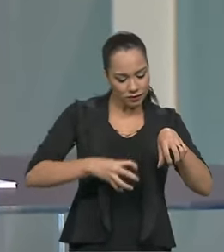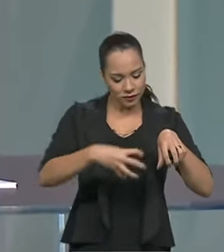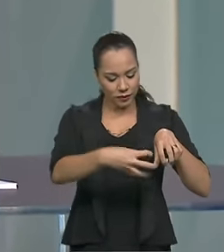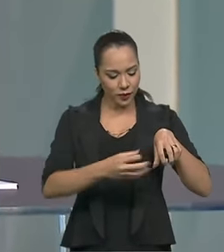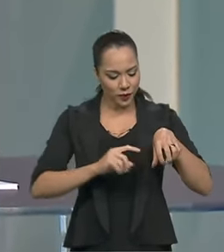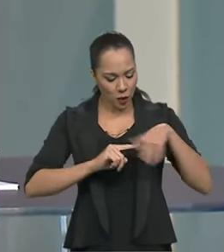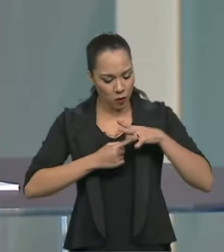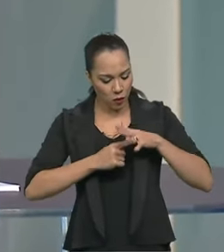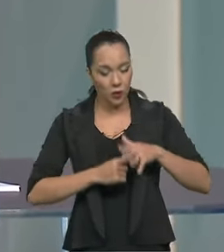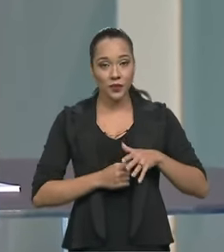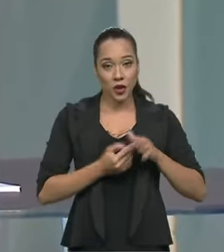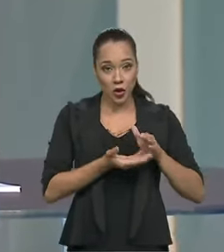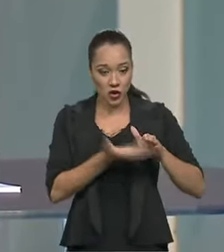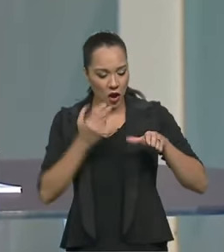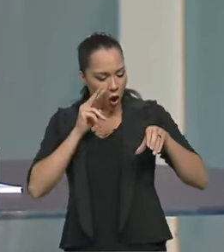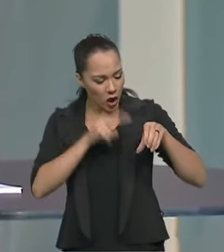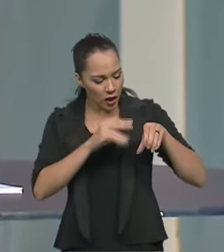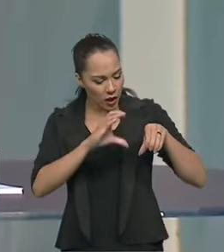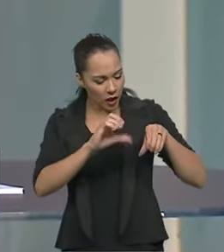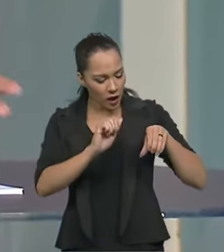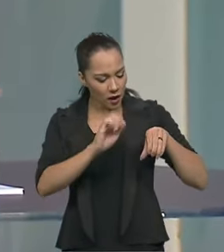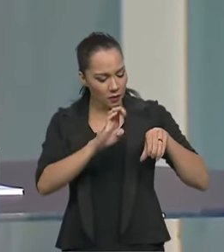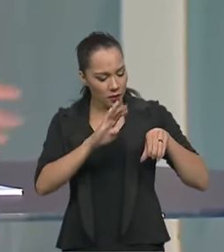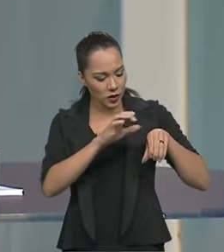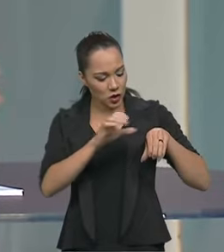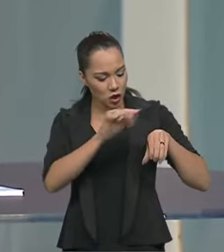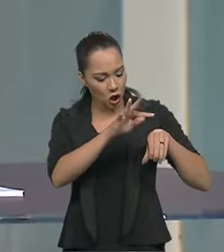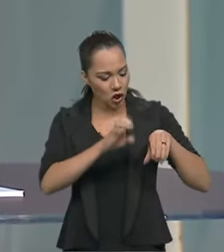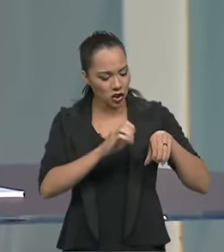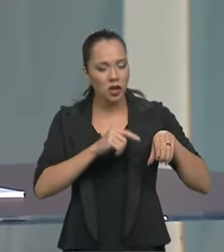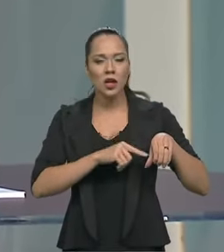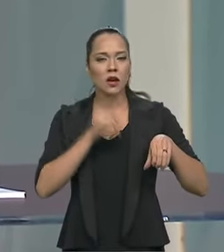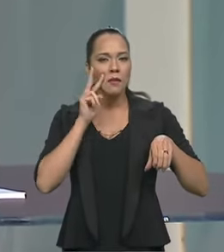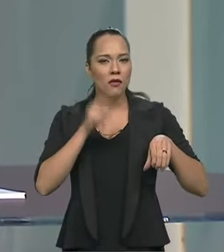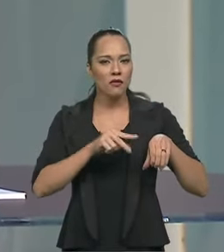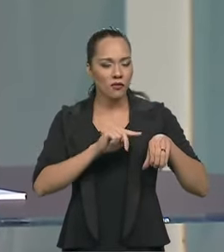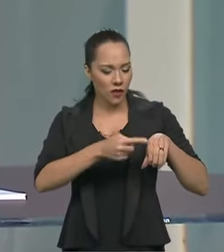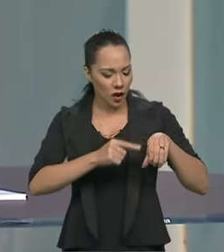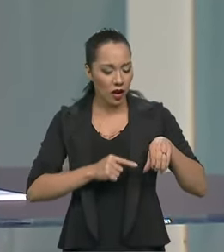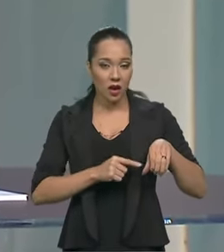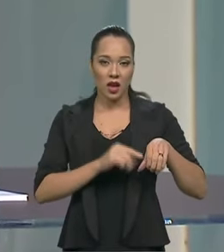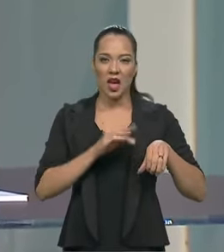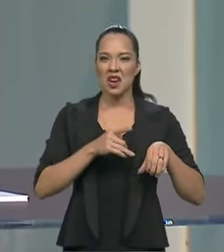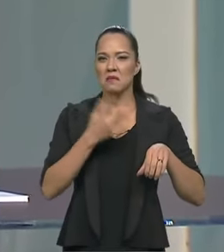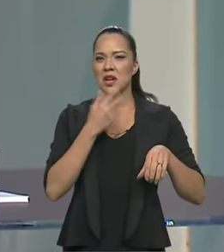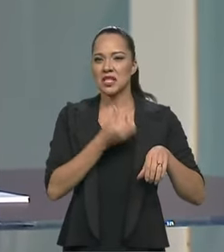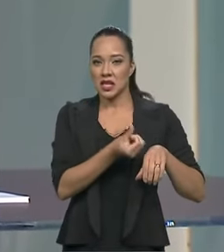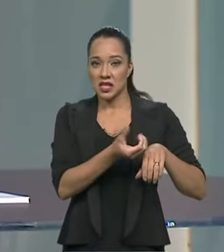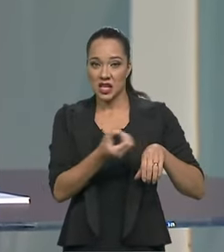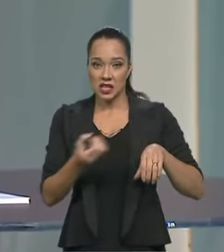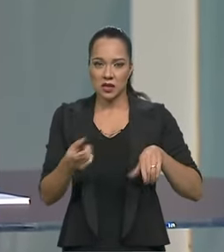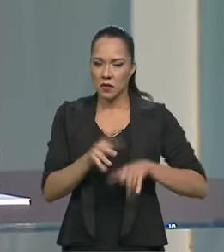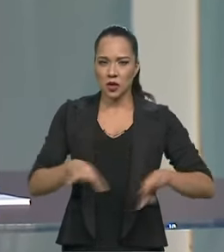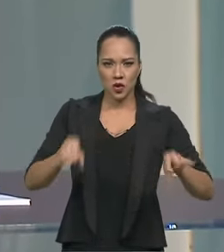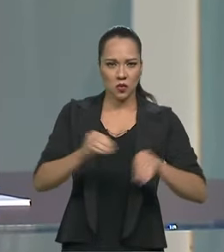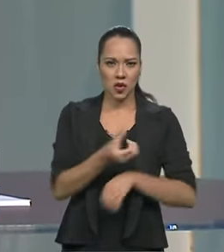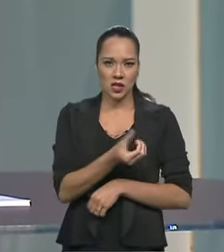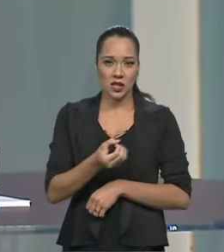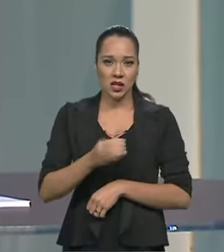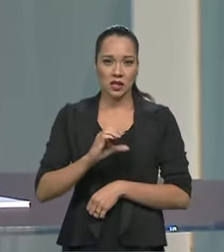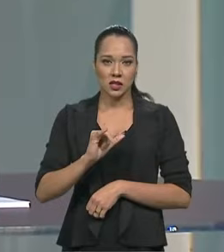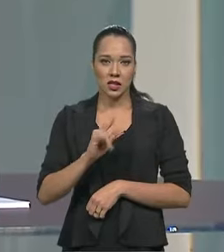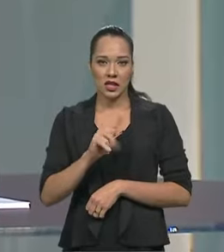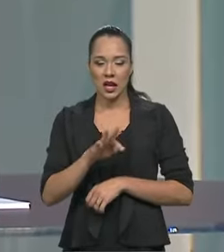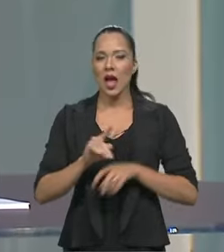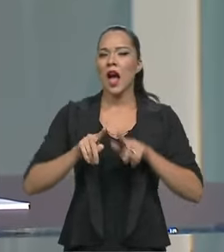eu tirei, olhei os cabeçotes, como é que era. A cilindrada era mesmo, era 1.600 para todo mundo, mas aí eu botei no